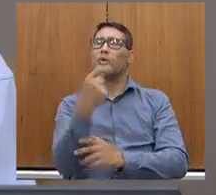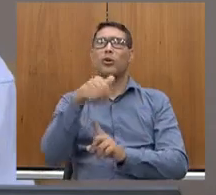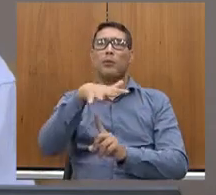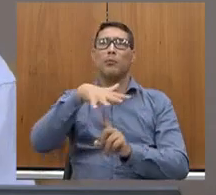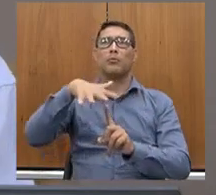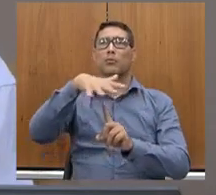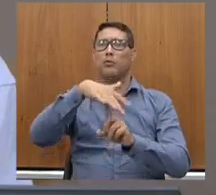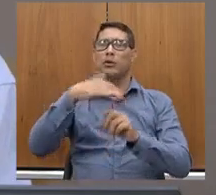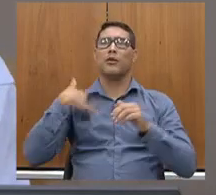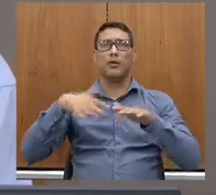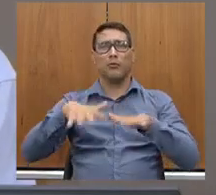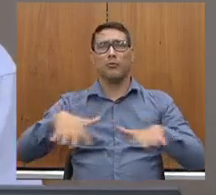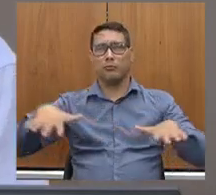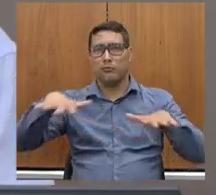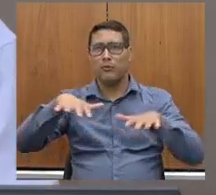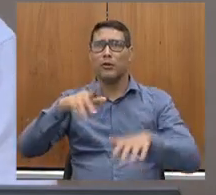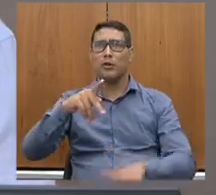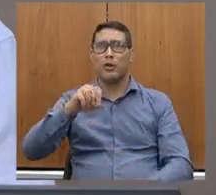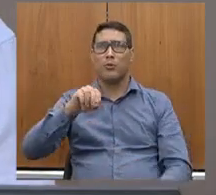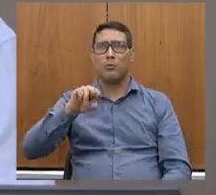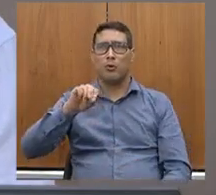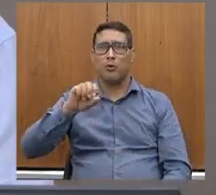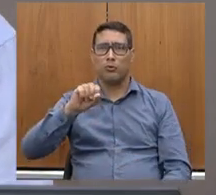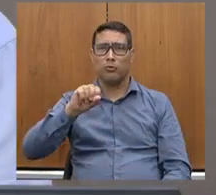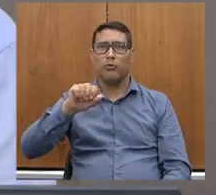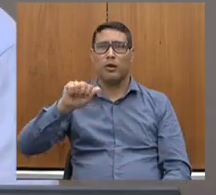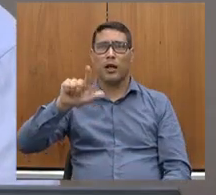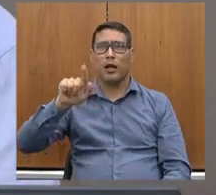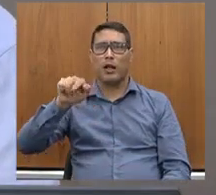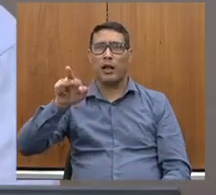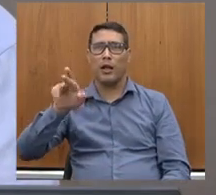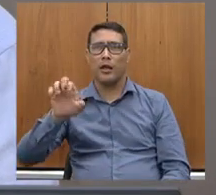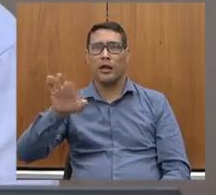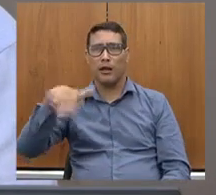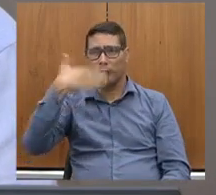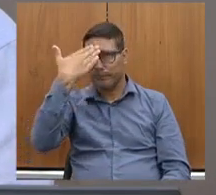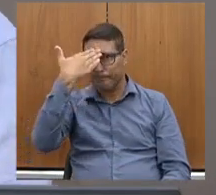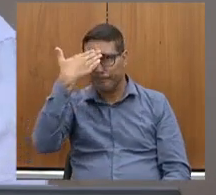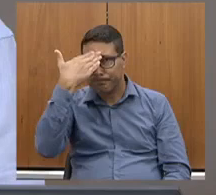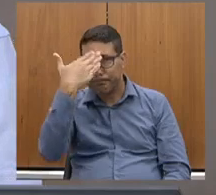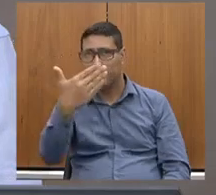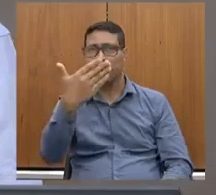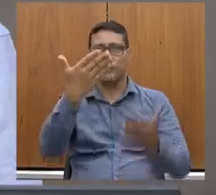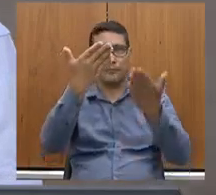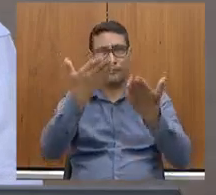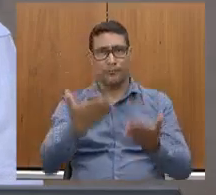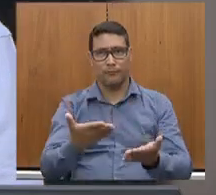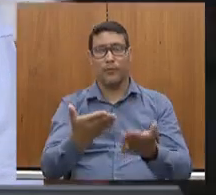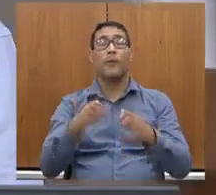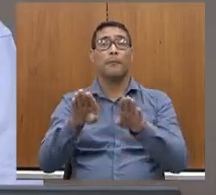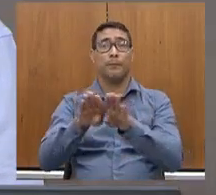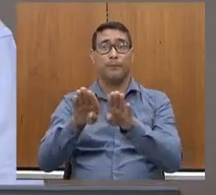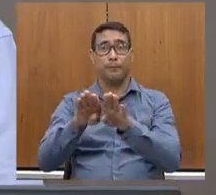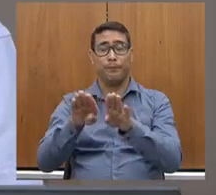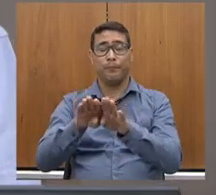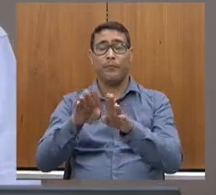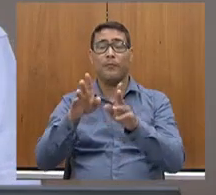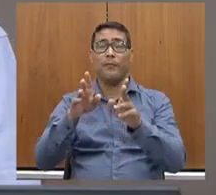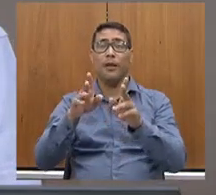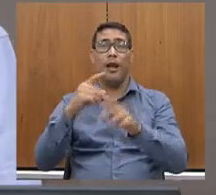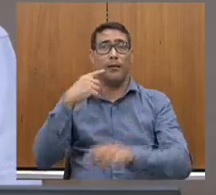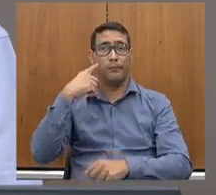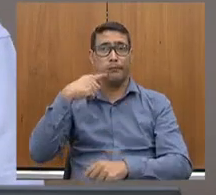região, de Orofino, de Pozo Alegre, agradece ao senhor. E a deputada Celise Laviola,